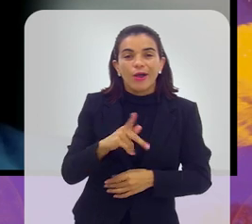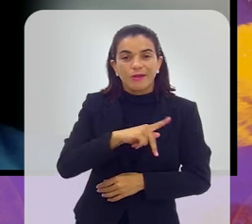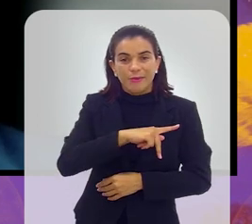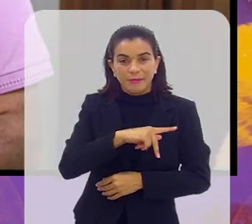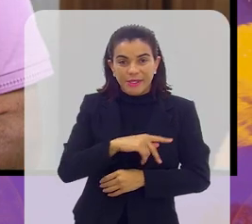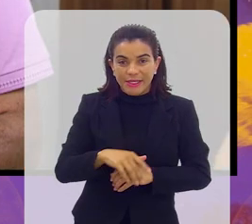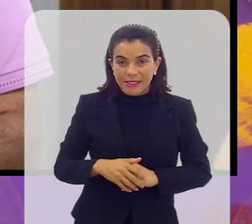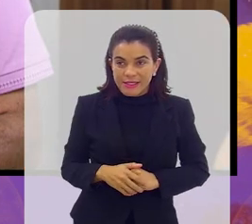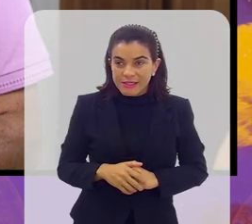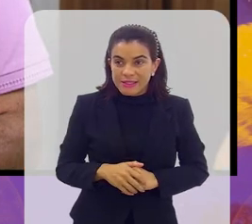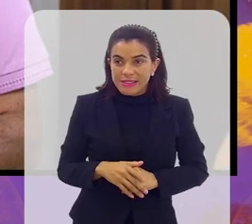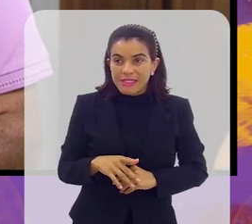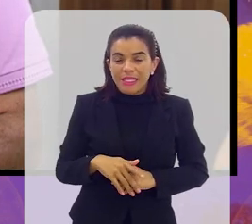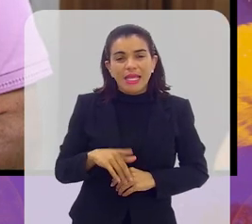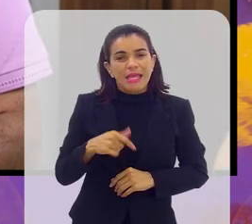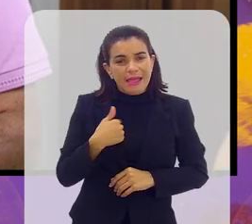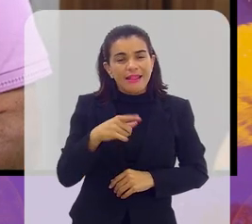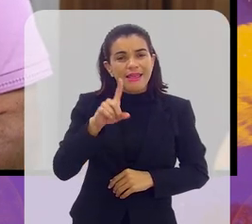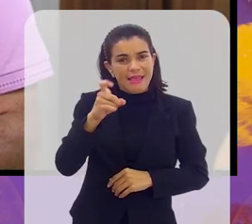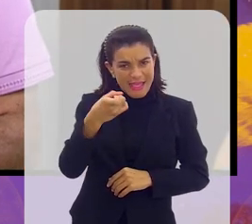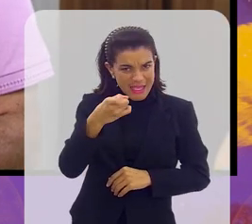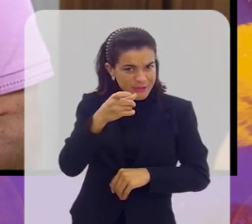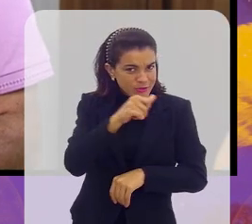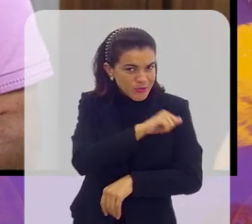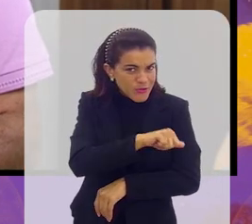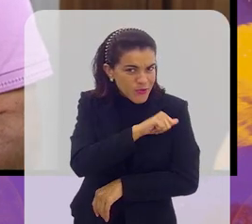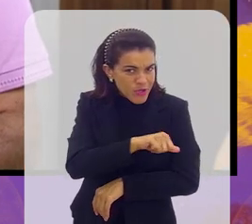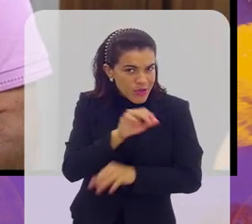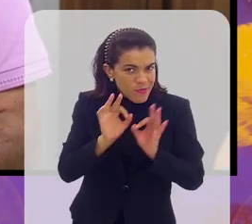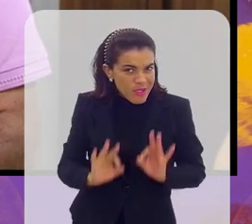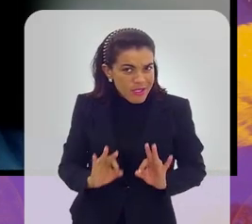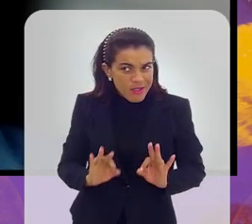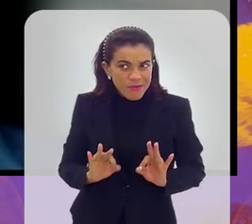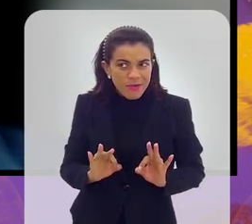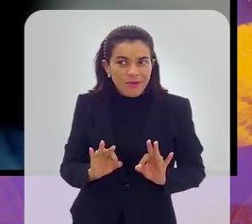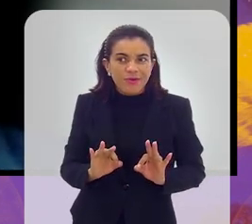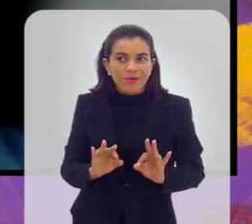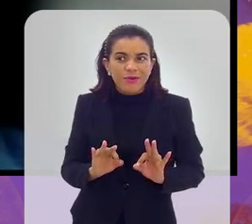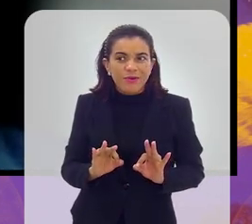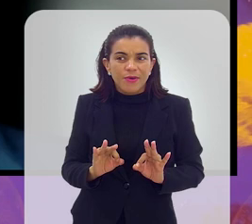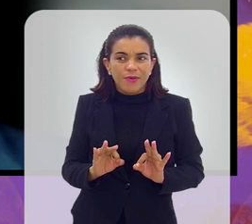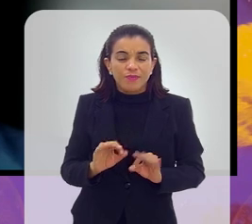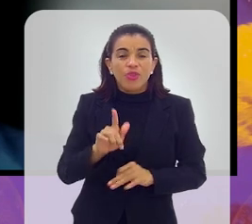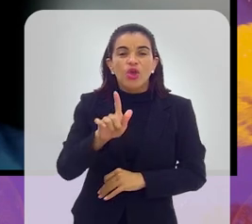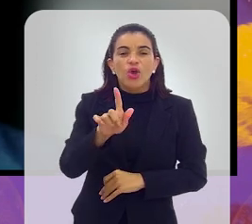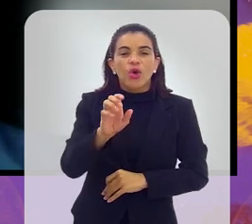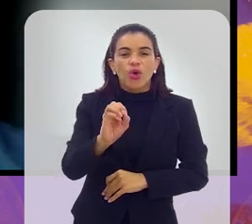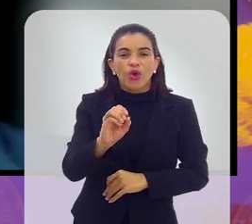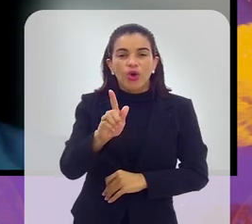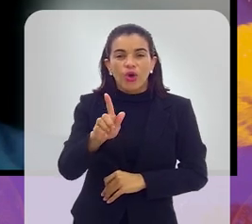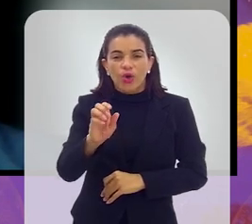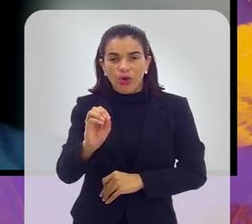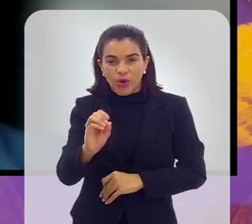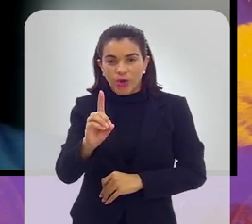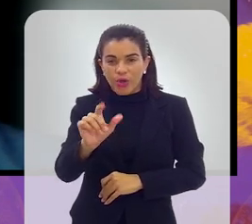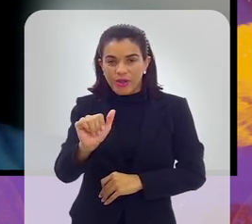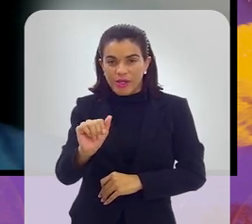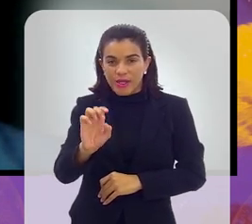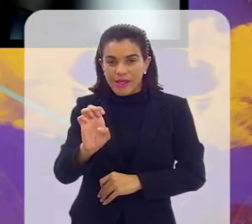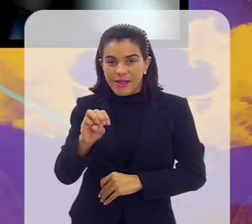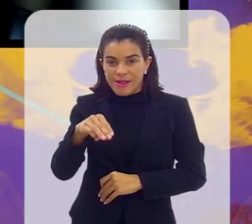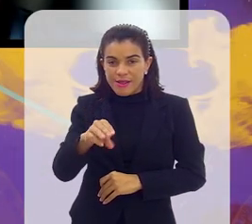do Sul mesmo. E na taça das favelas aqui, ele saiu do Rio de Janeiro mesmo? Sim, ele saiu do Bogó da Ema.